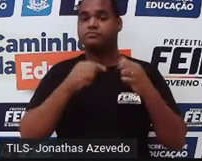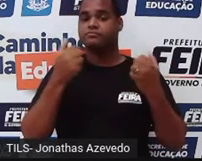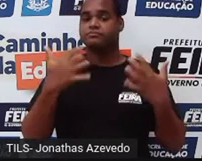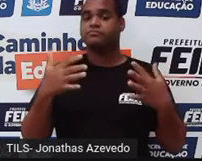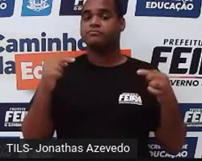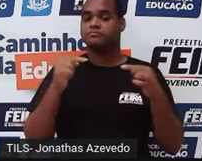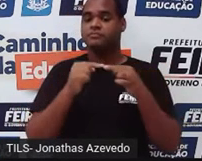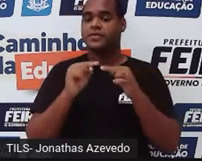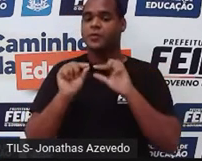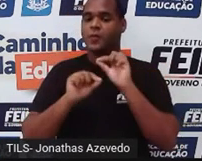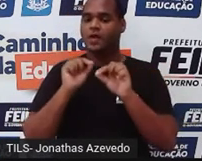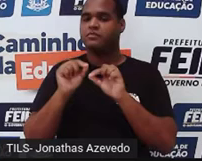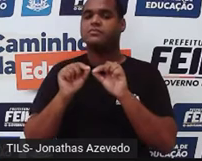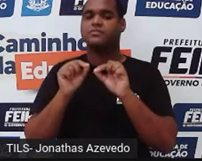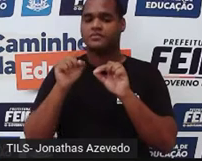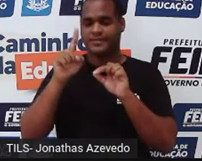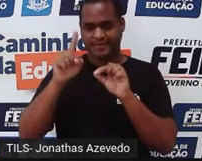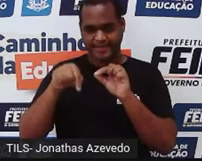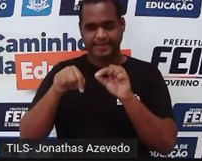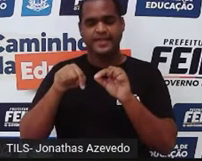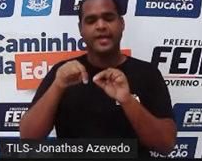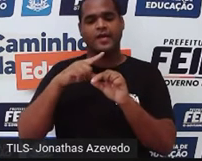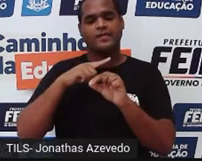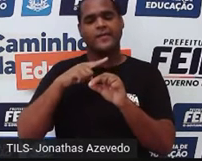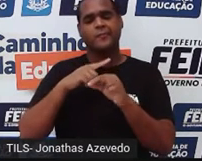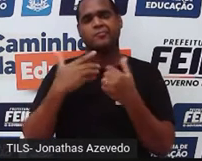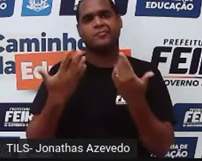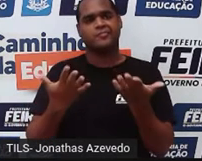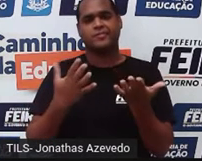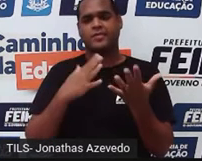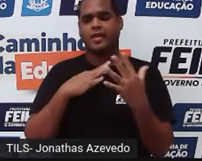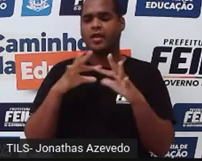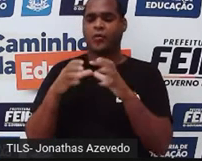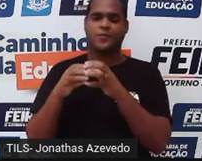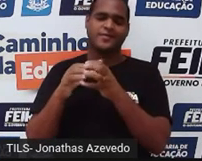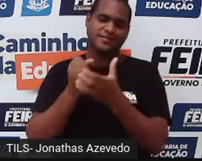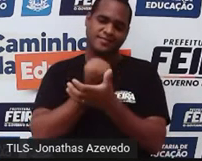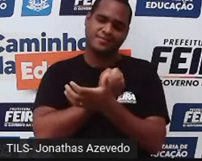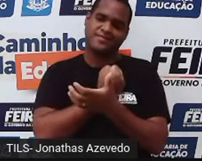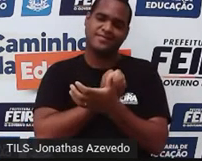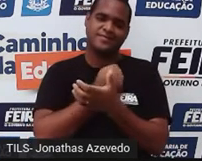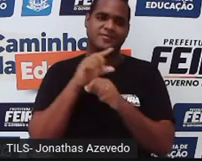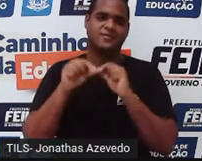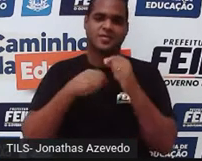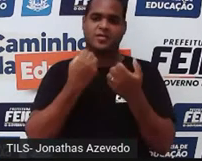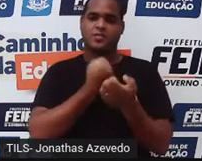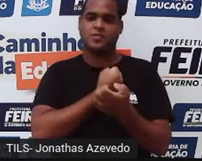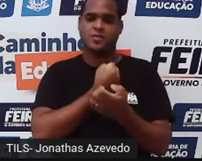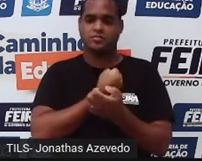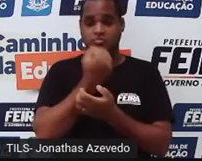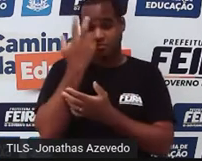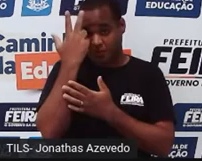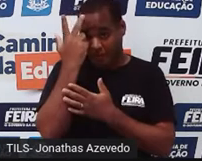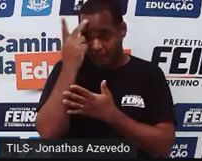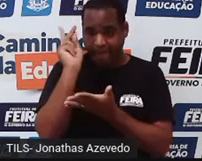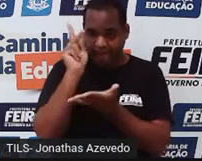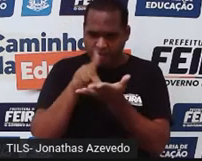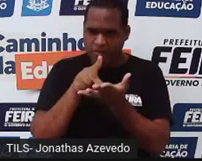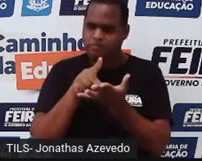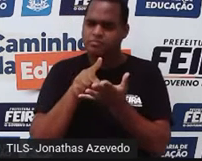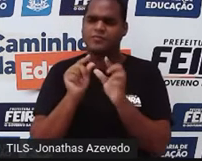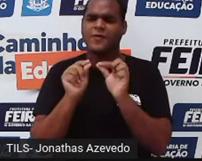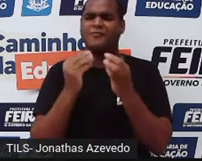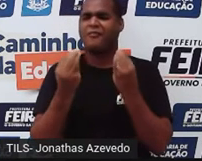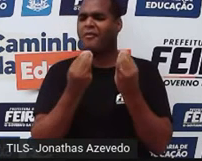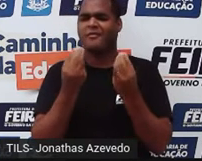Tem a ver com uma coisa, né? Com um conjunto de números chamados, chamados reais. Como assim,